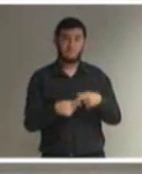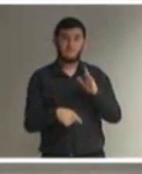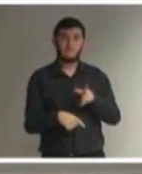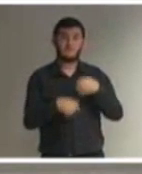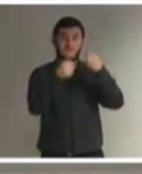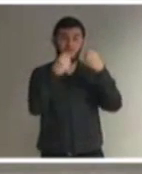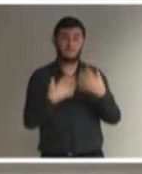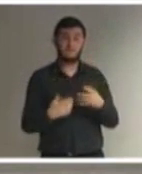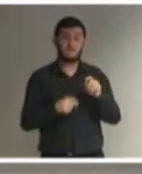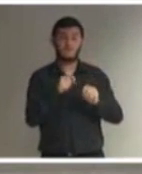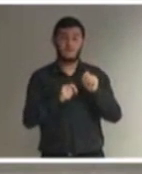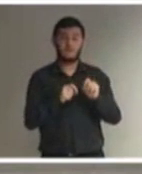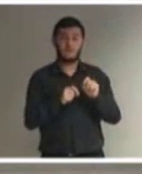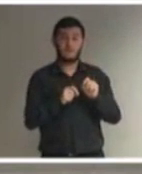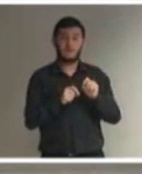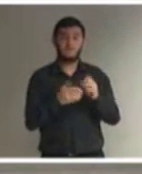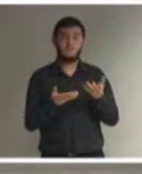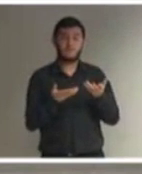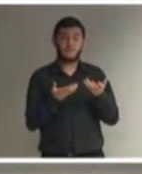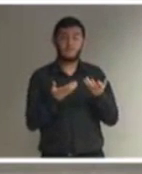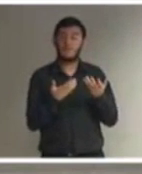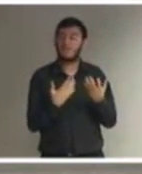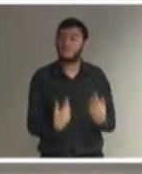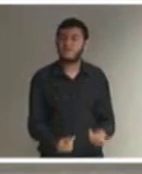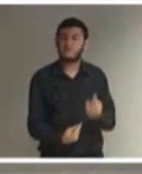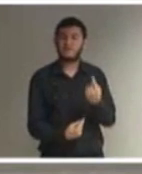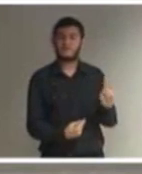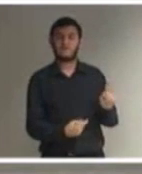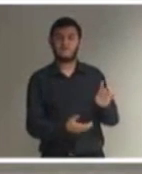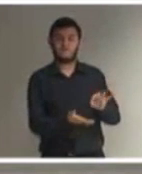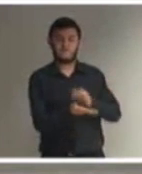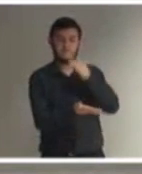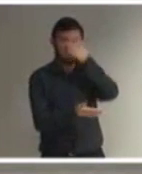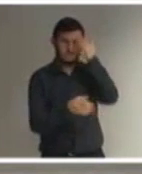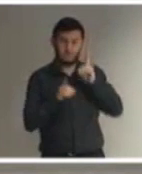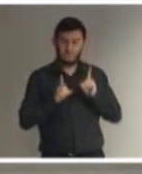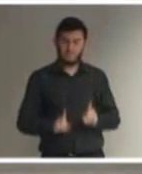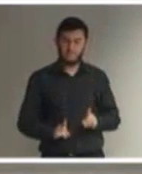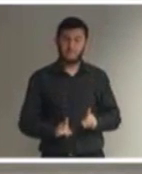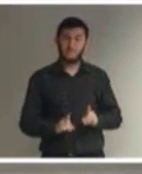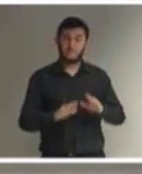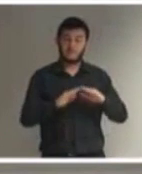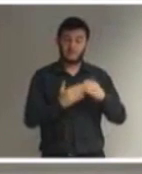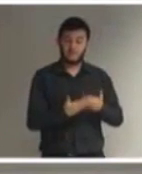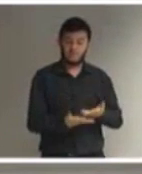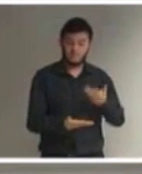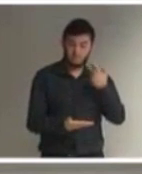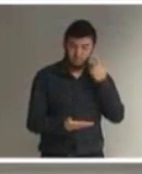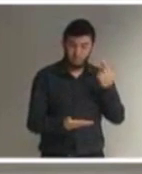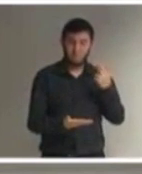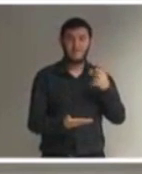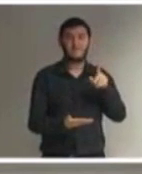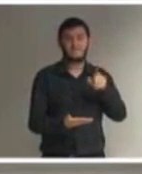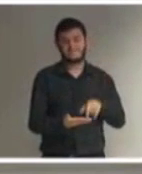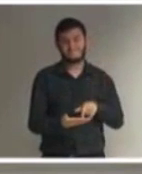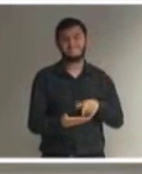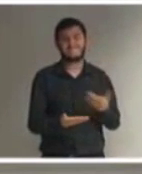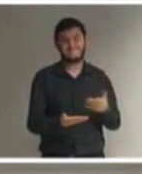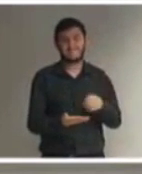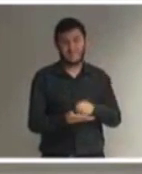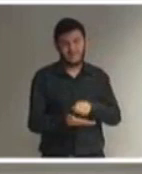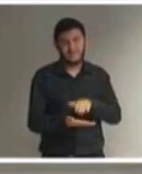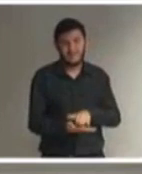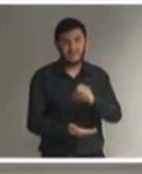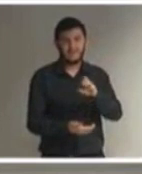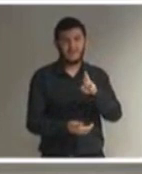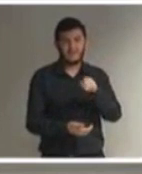recusar matrícula de pessoas com deficiência em escolas comuns era crime. Isso,